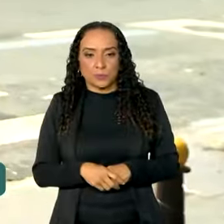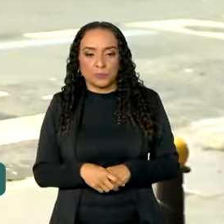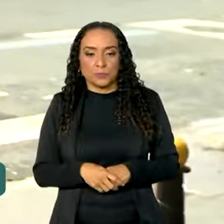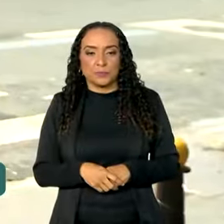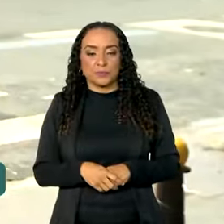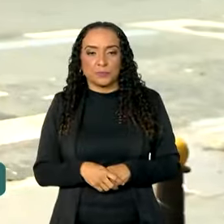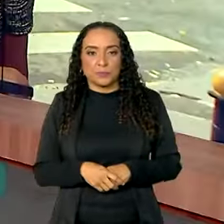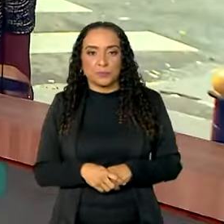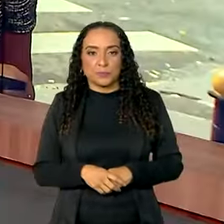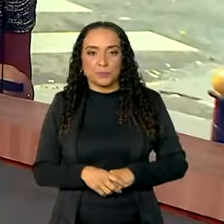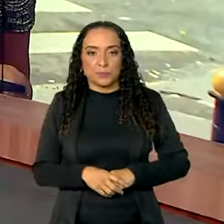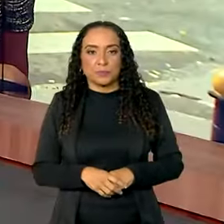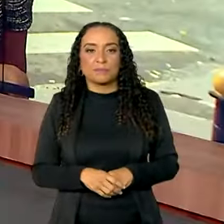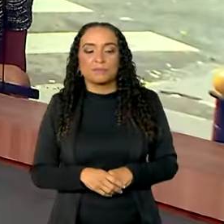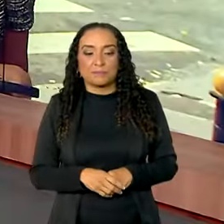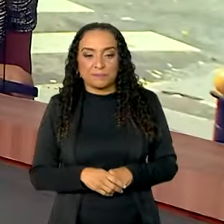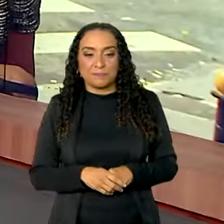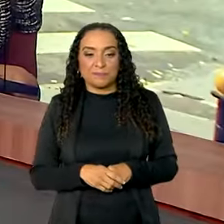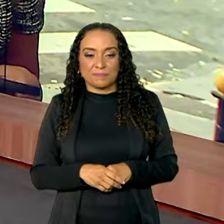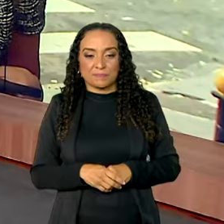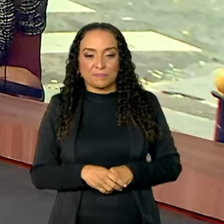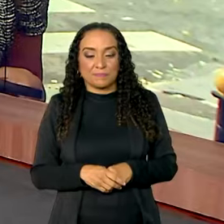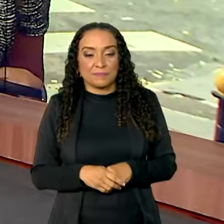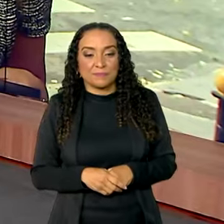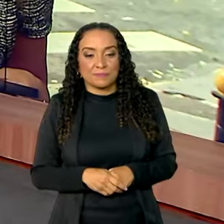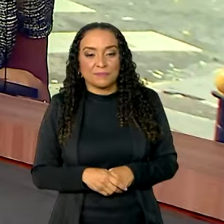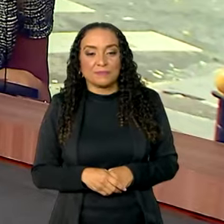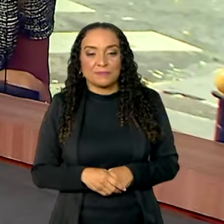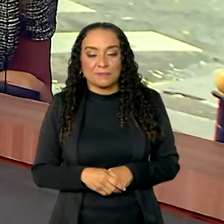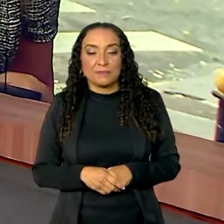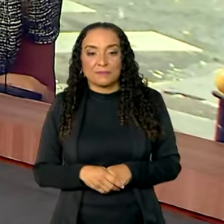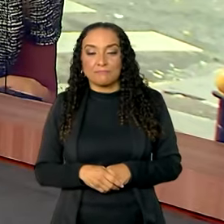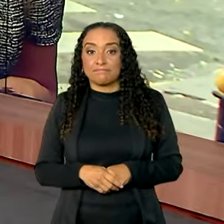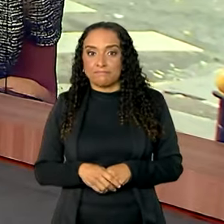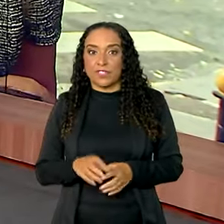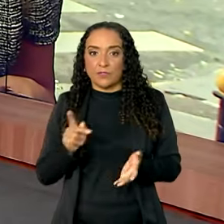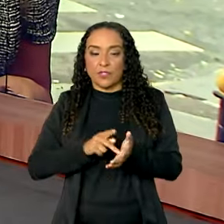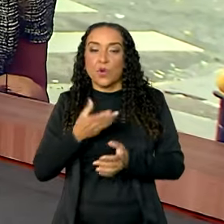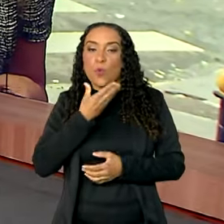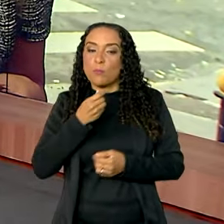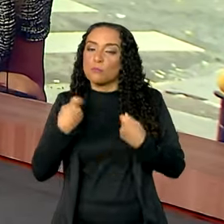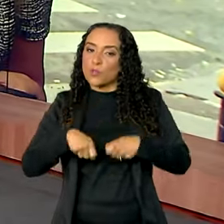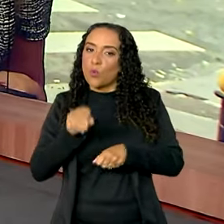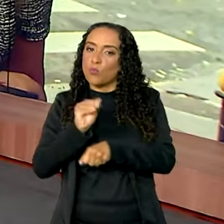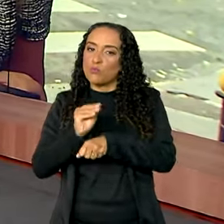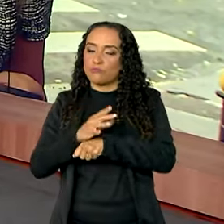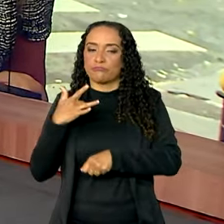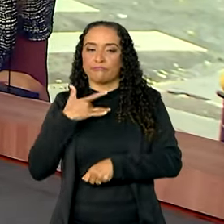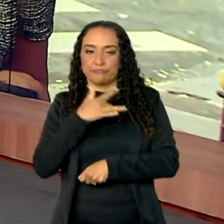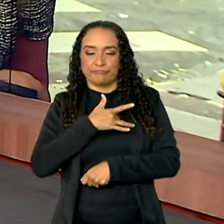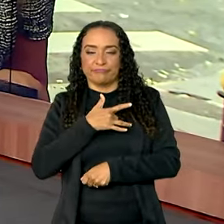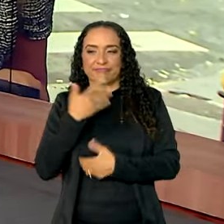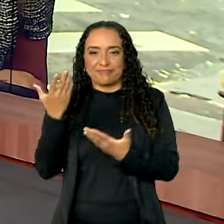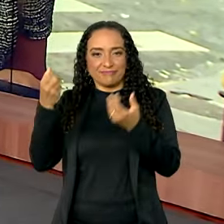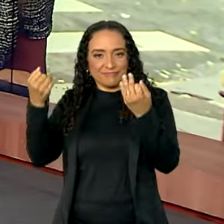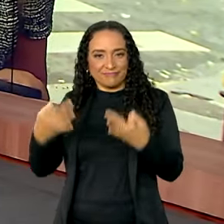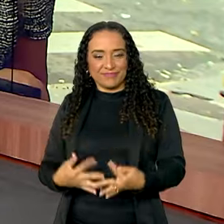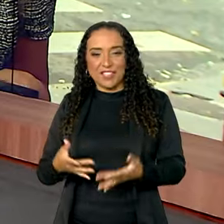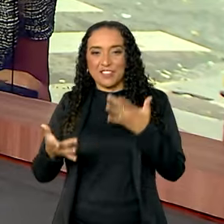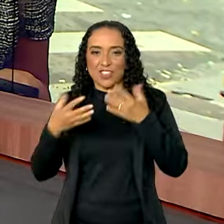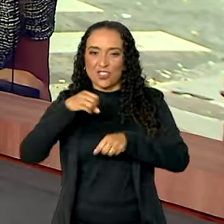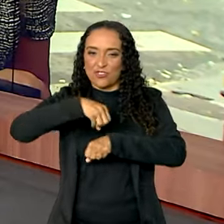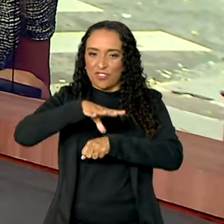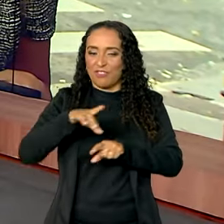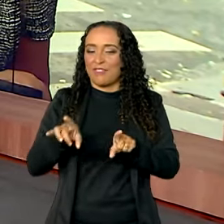Carine. Ótimo alerta, Fernanda Cruz. Os homens precisam cuidar da saúde. E a Fernanda traz aí todas essas